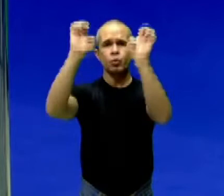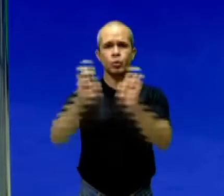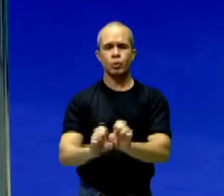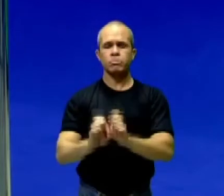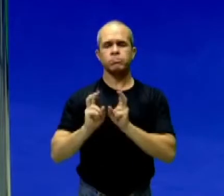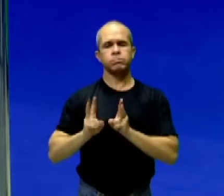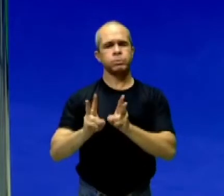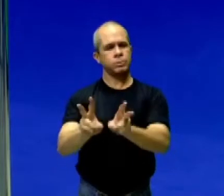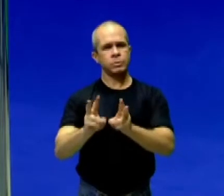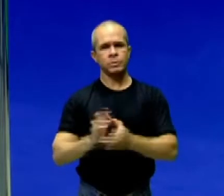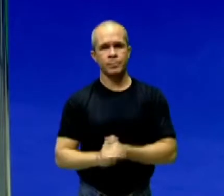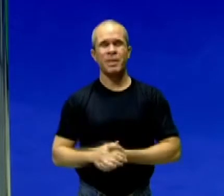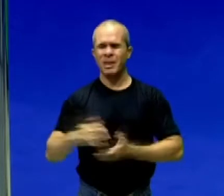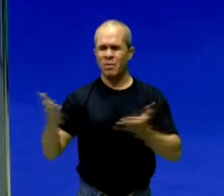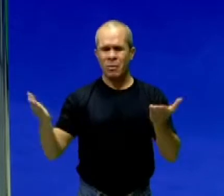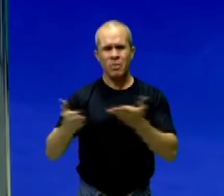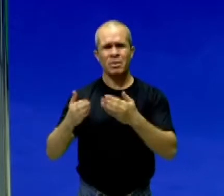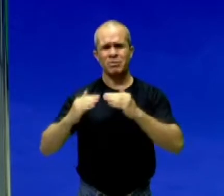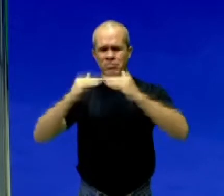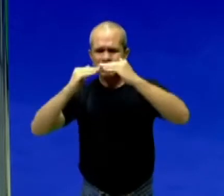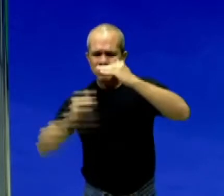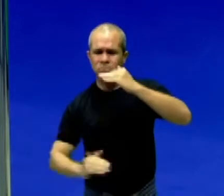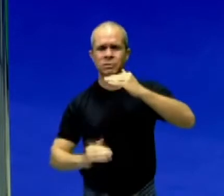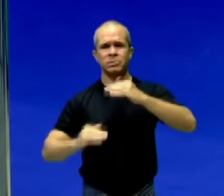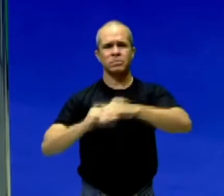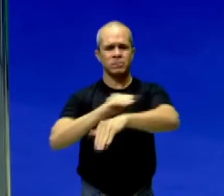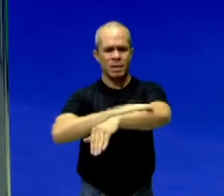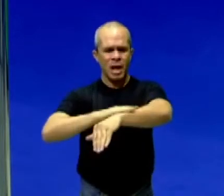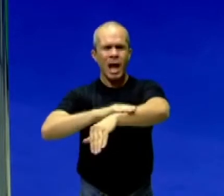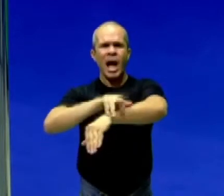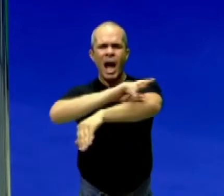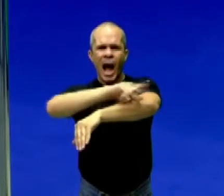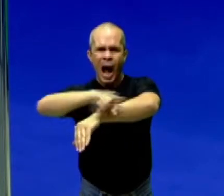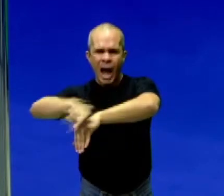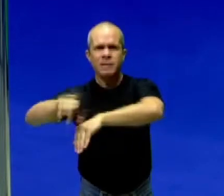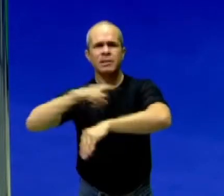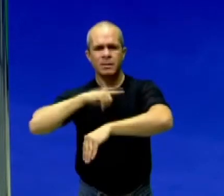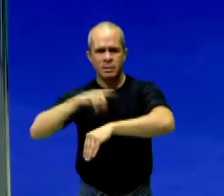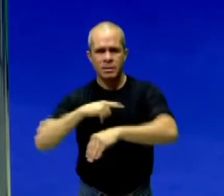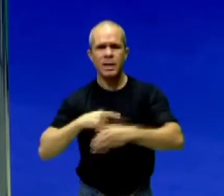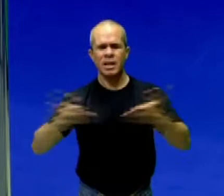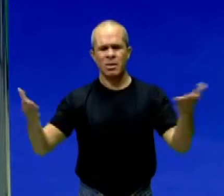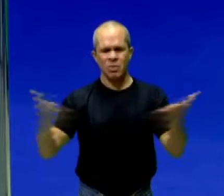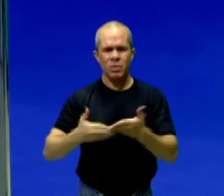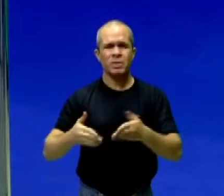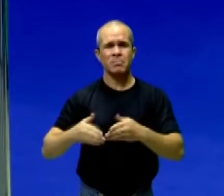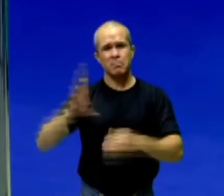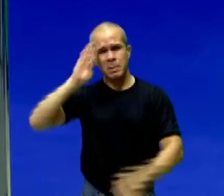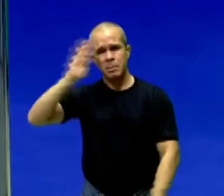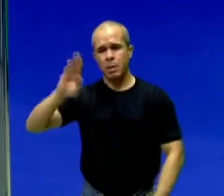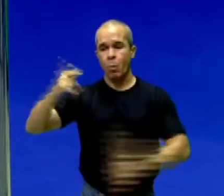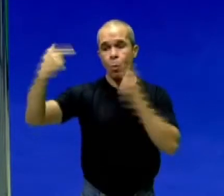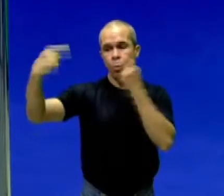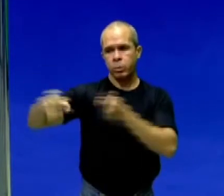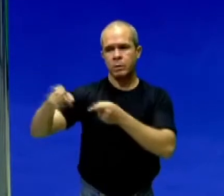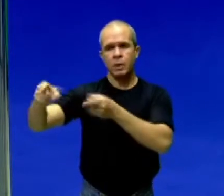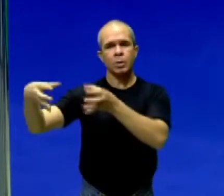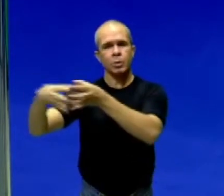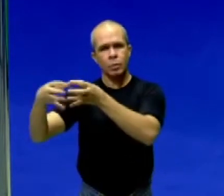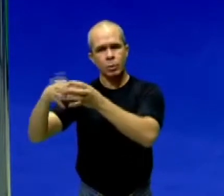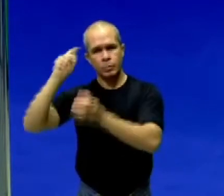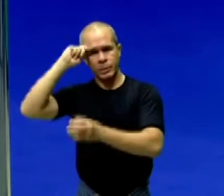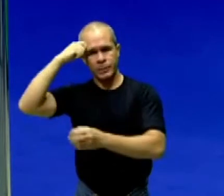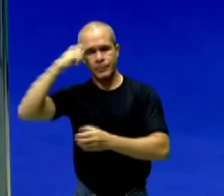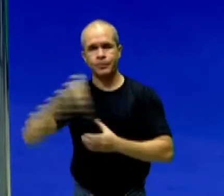há desigualdade racial e social e tanto preconceito e racismo quanto aos negros. Mas os